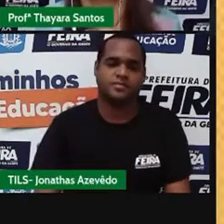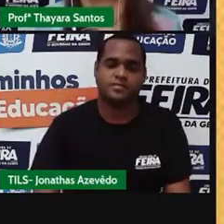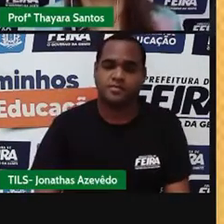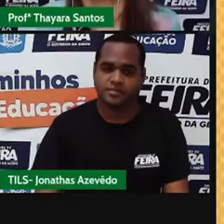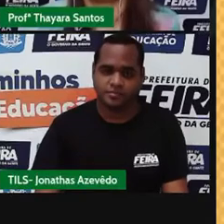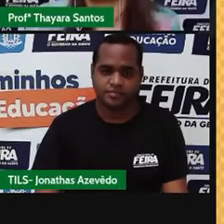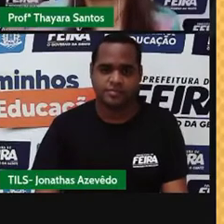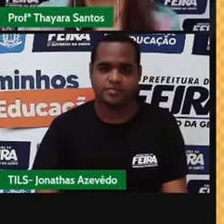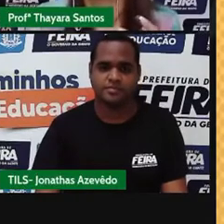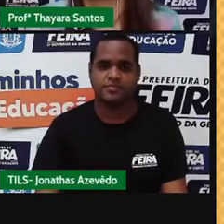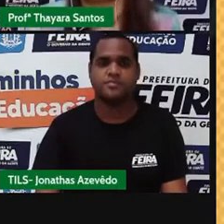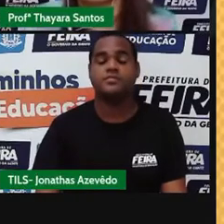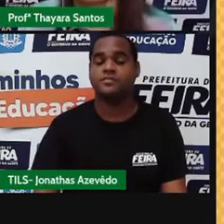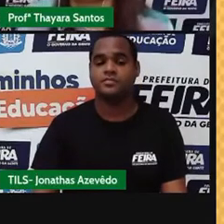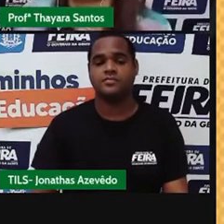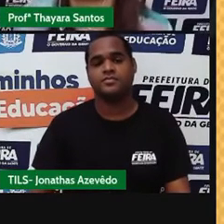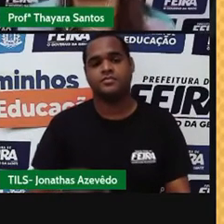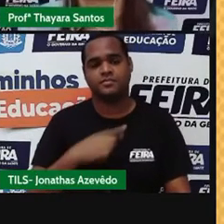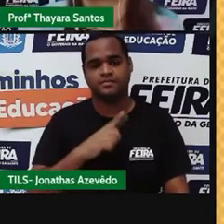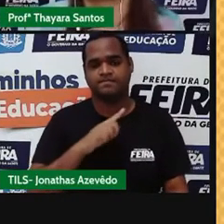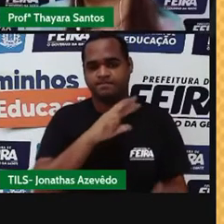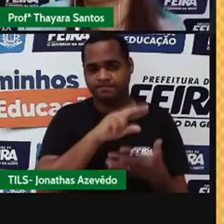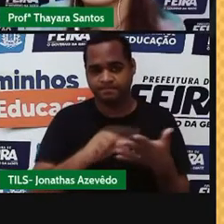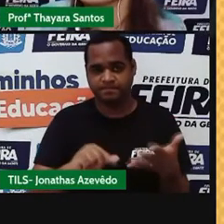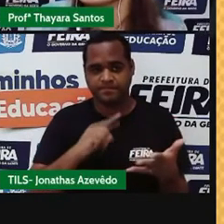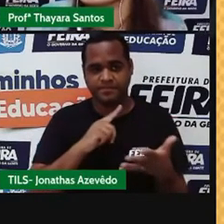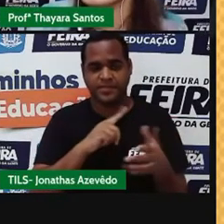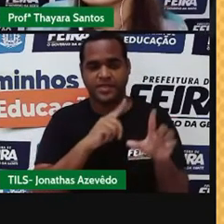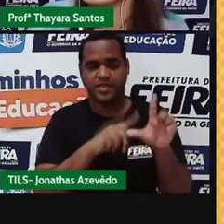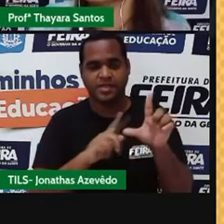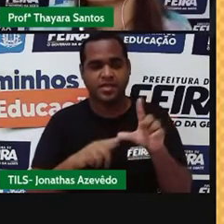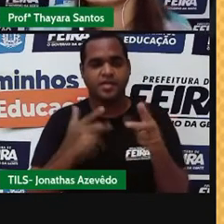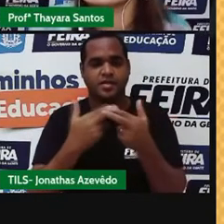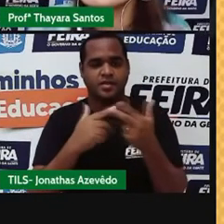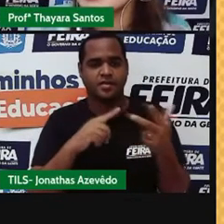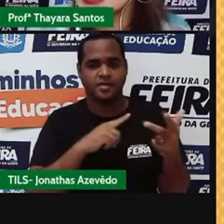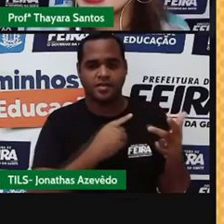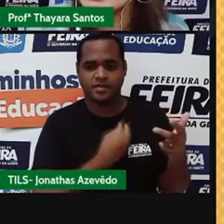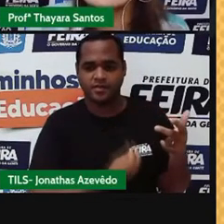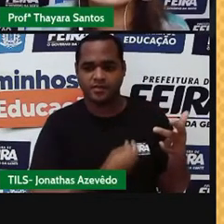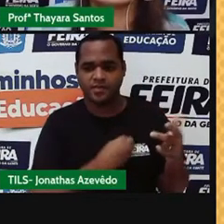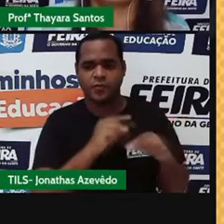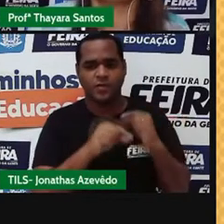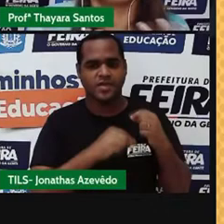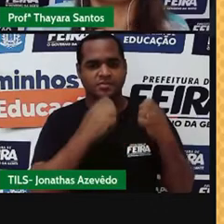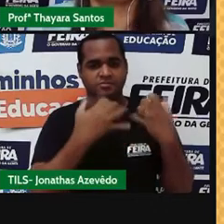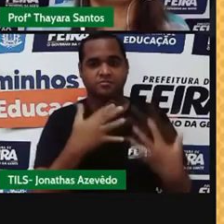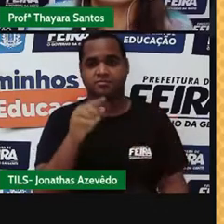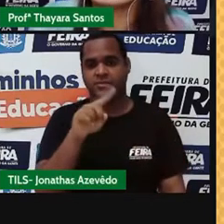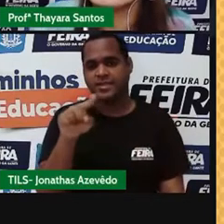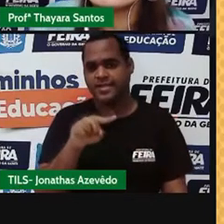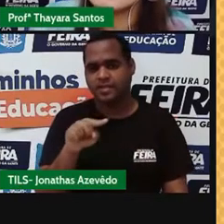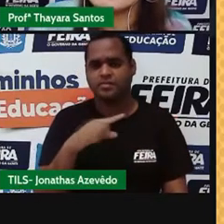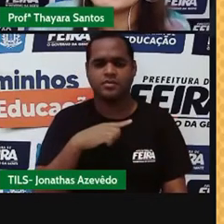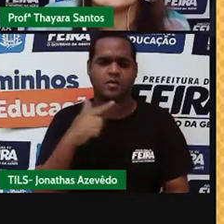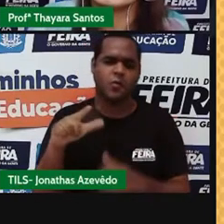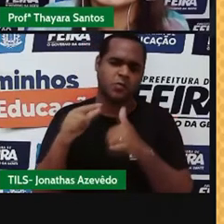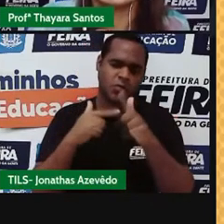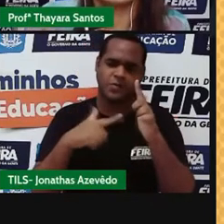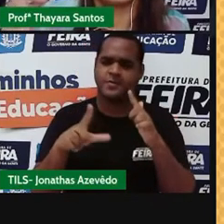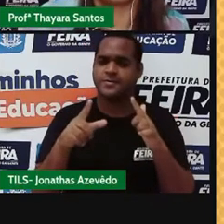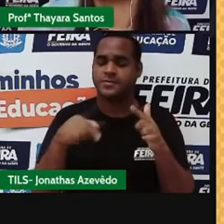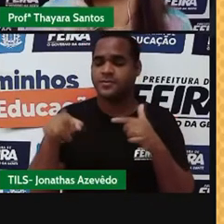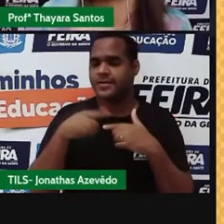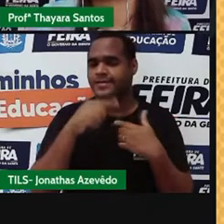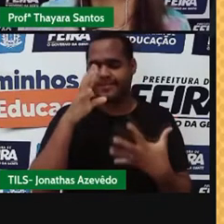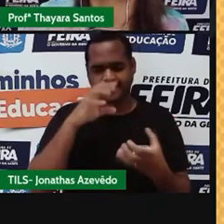Agora, vamos lá. Além desse símbolo, a gente já viu que o número atômico é representado pela letra Z, mas existem outros símbolos também para a gente